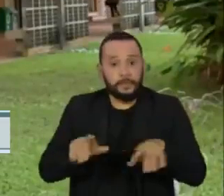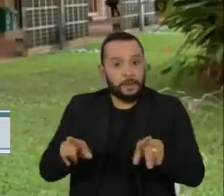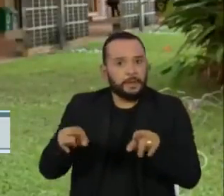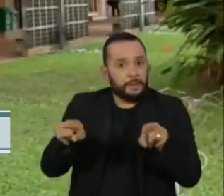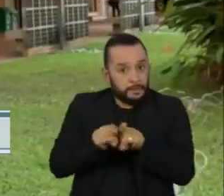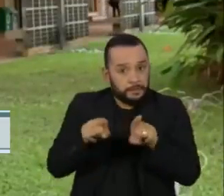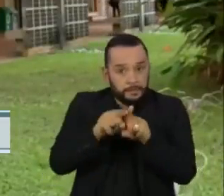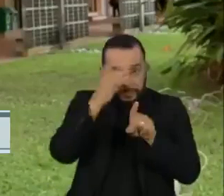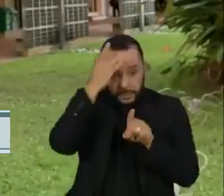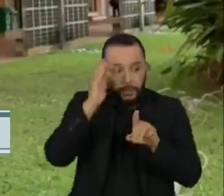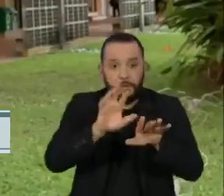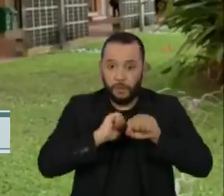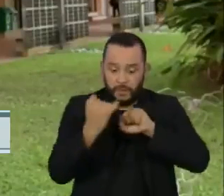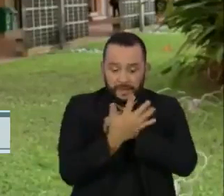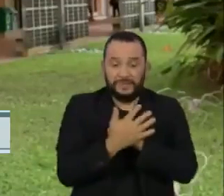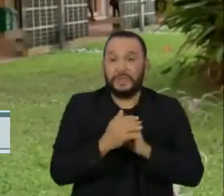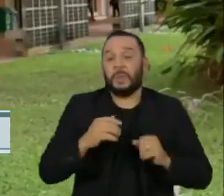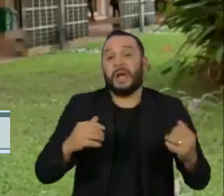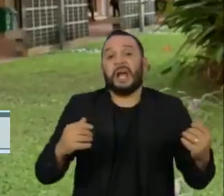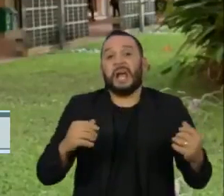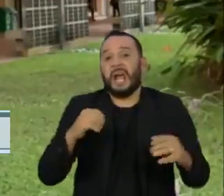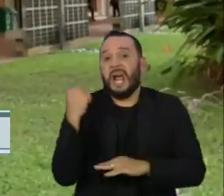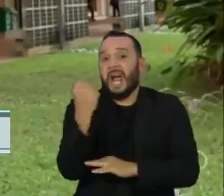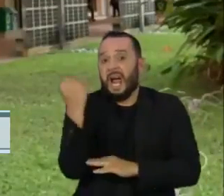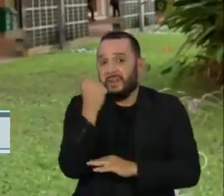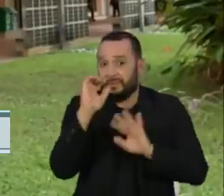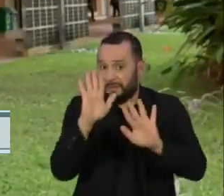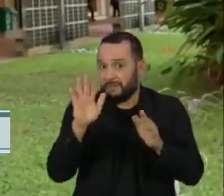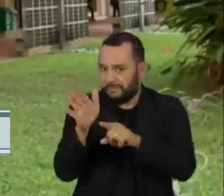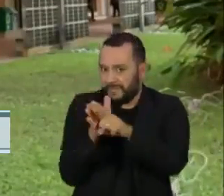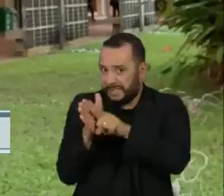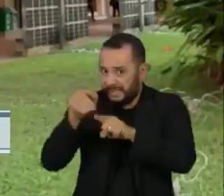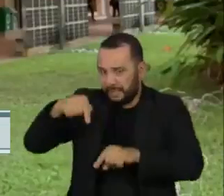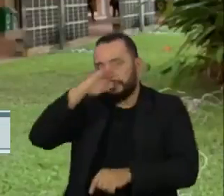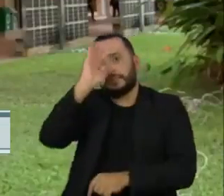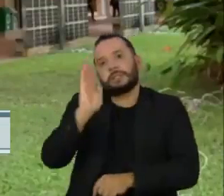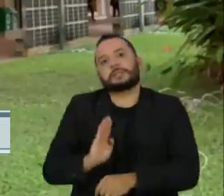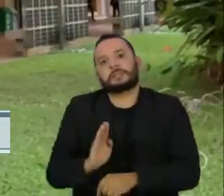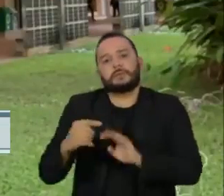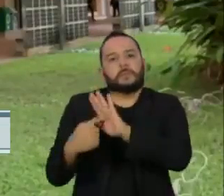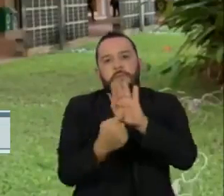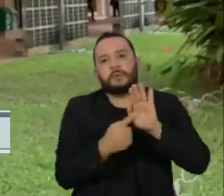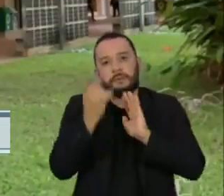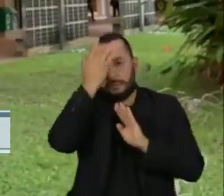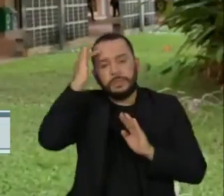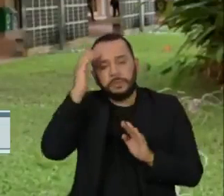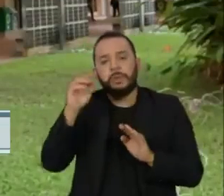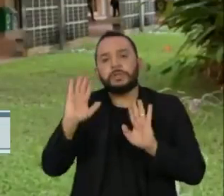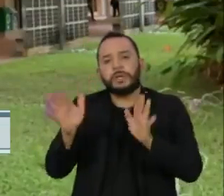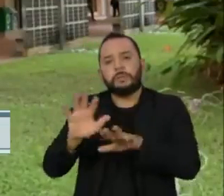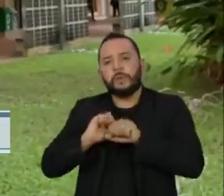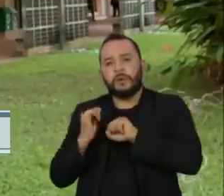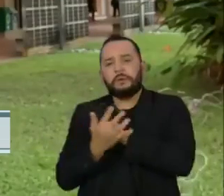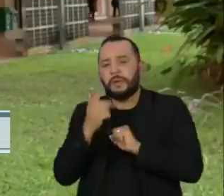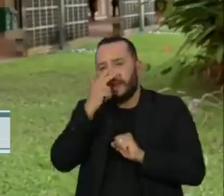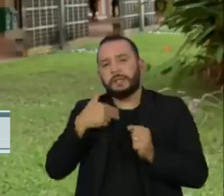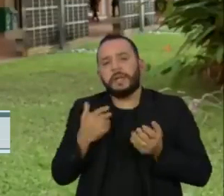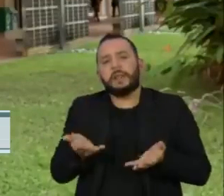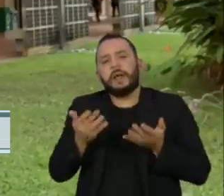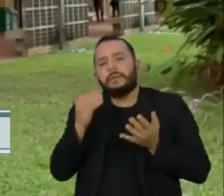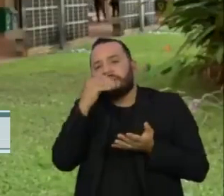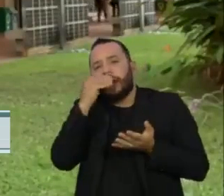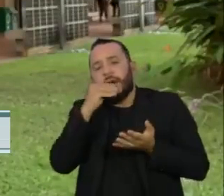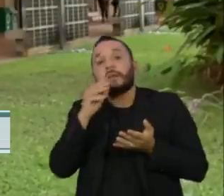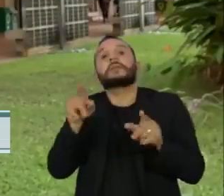forma grave da covid-19, mas estudos feitos aqui no Brasil mostram que pessoas que tiveram a forma leve da doença também